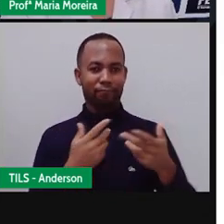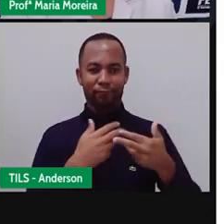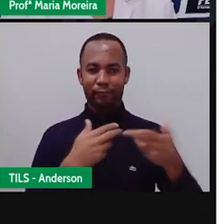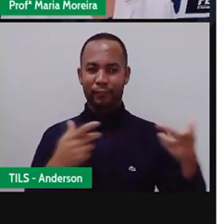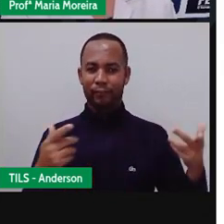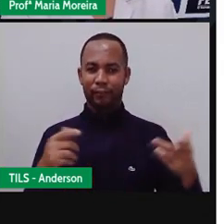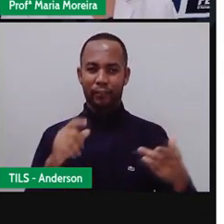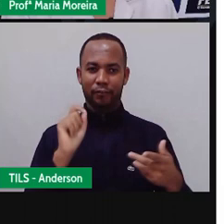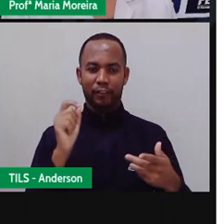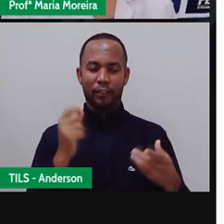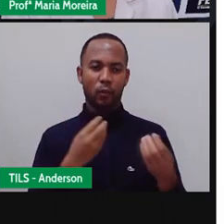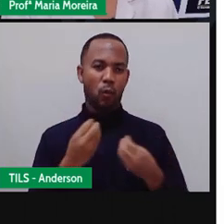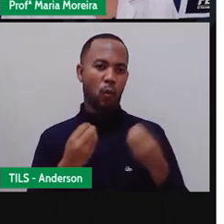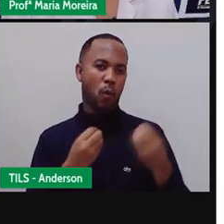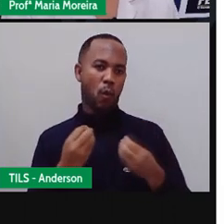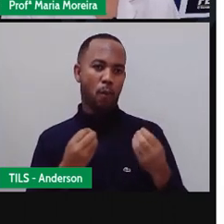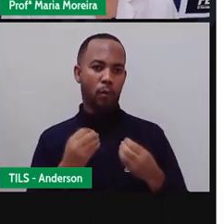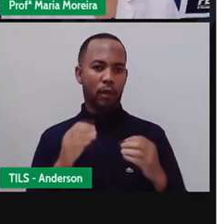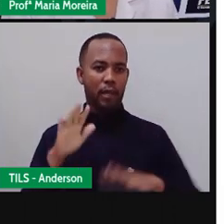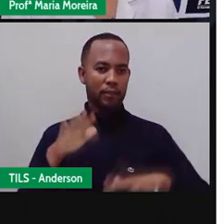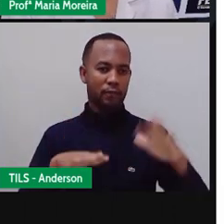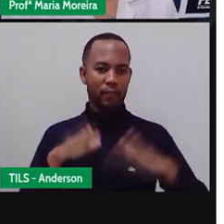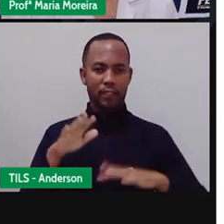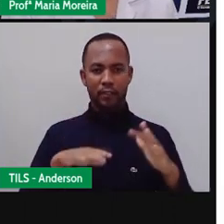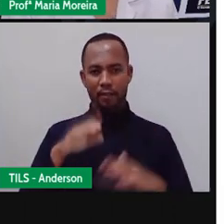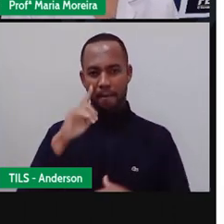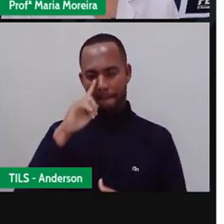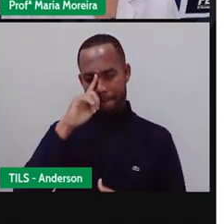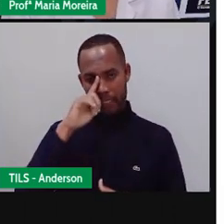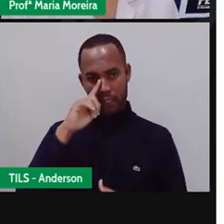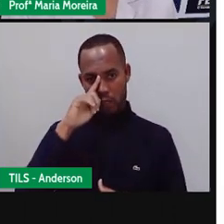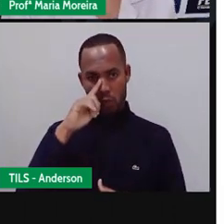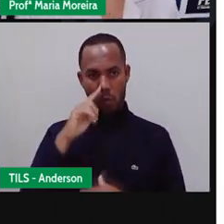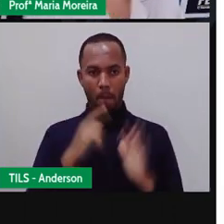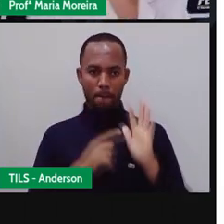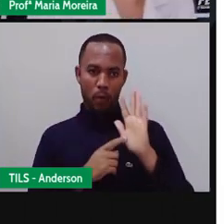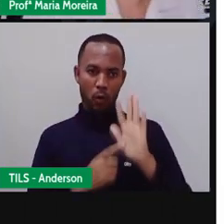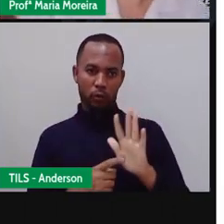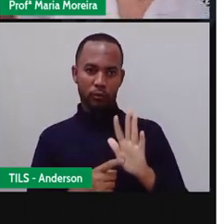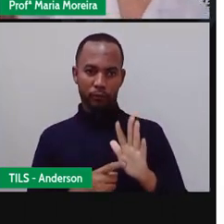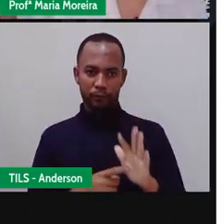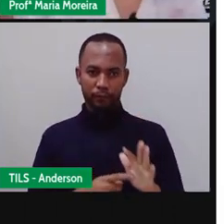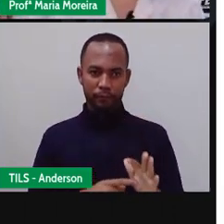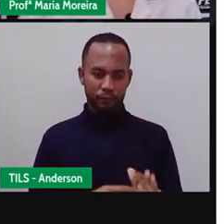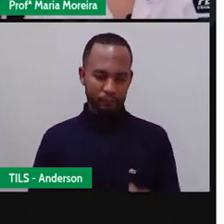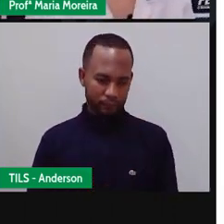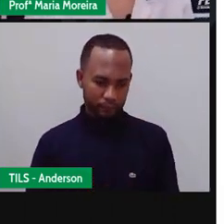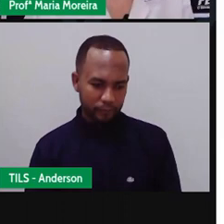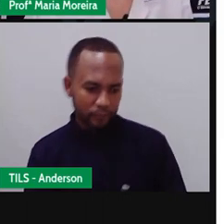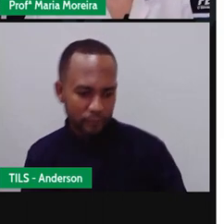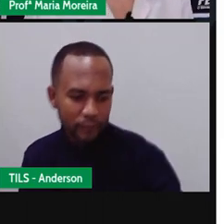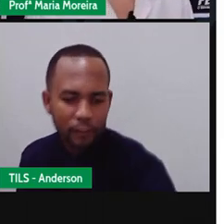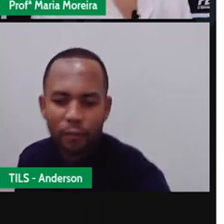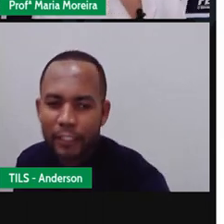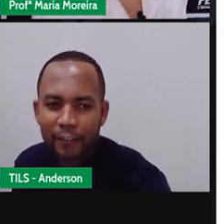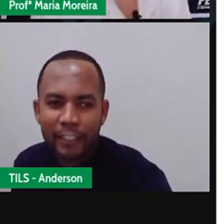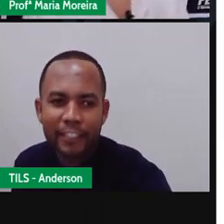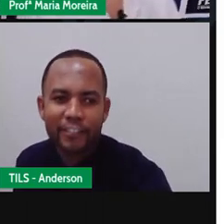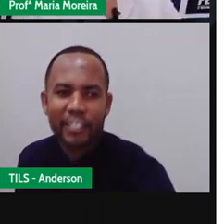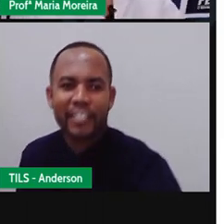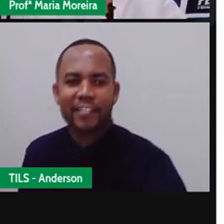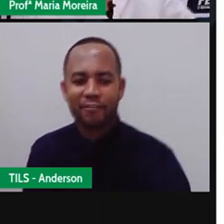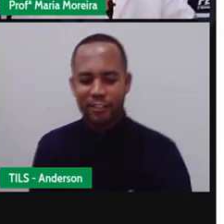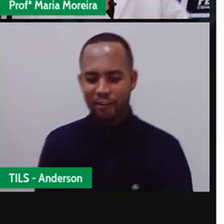né, não nos damos conta do perigo que isso pode representar. Então, às vezes, eu vou lá e boto, tiro uma foto minha, olha